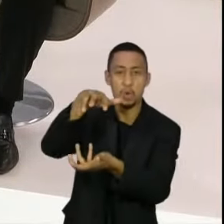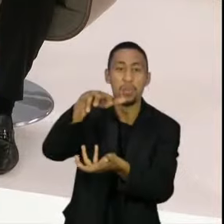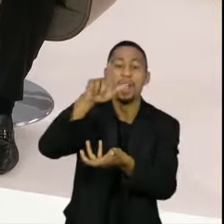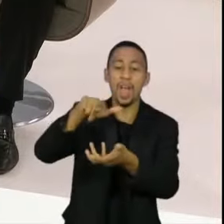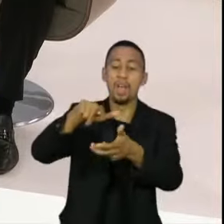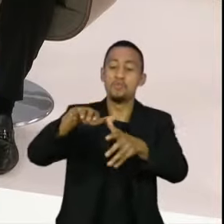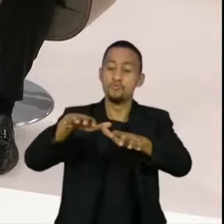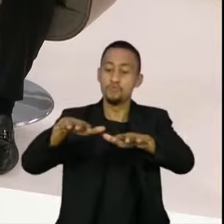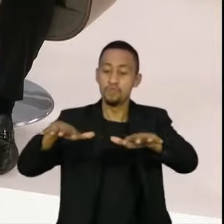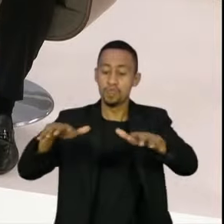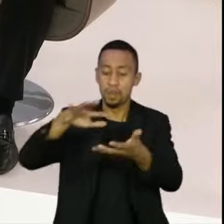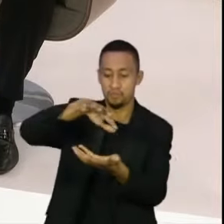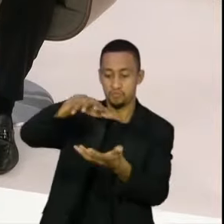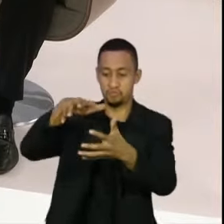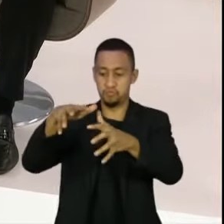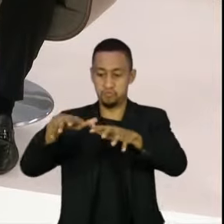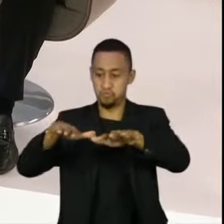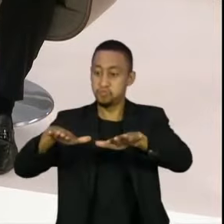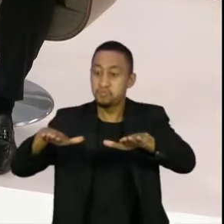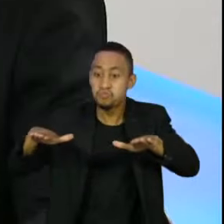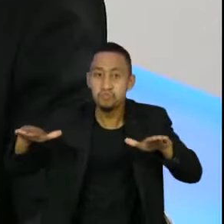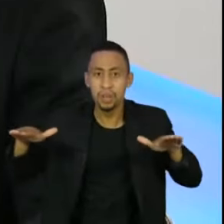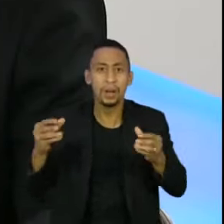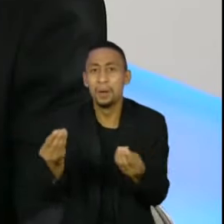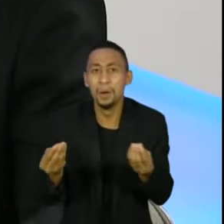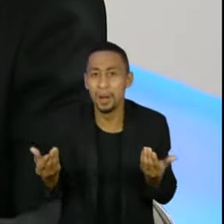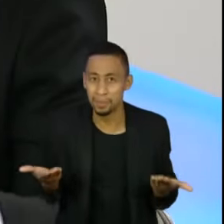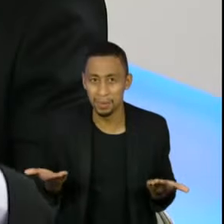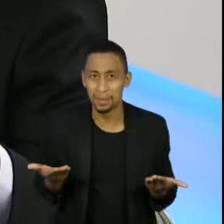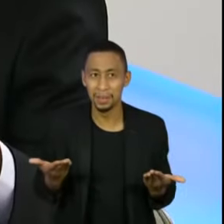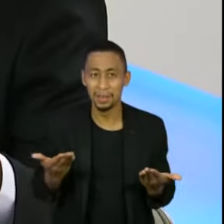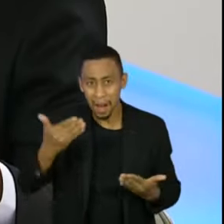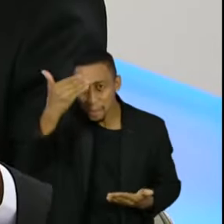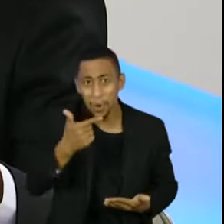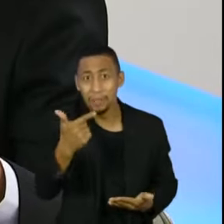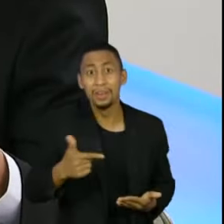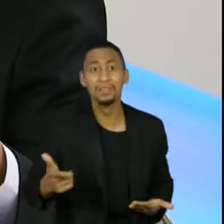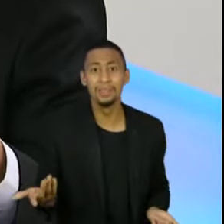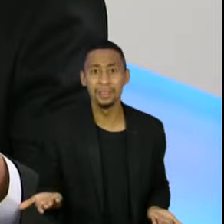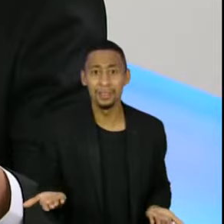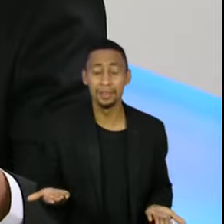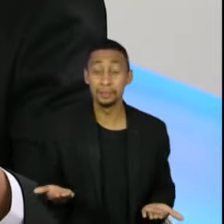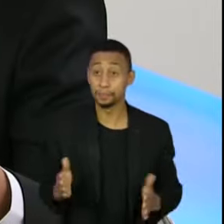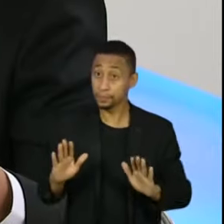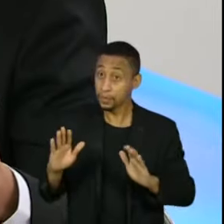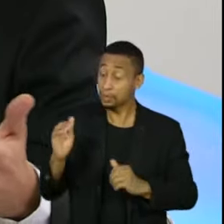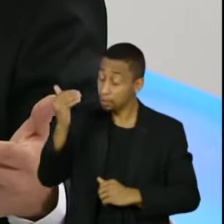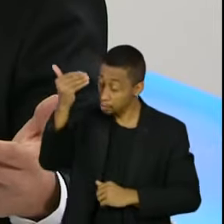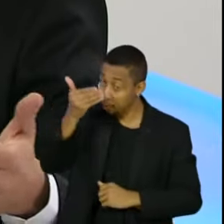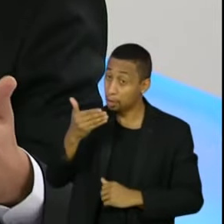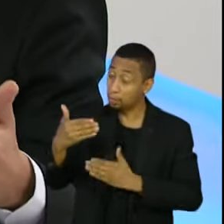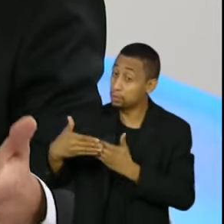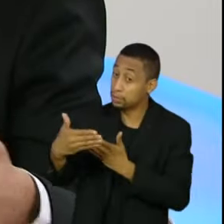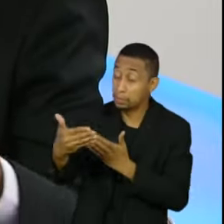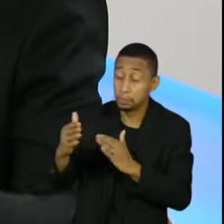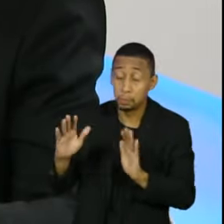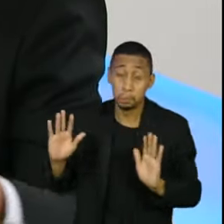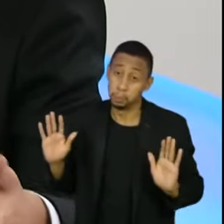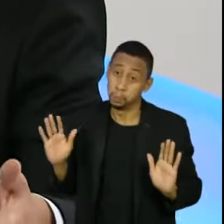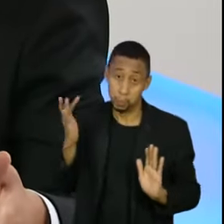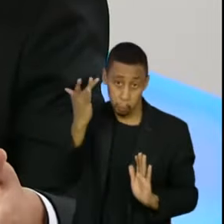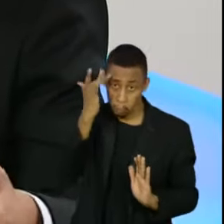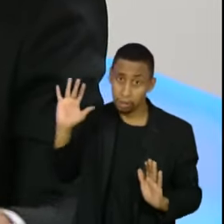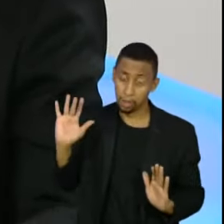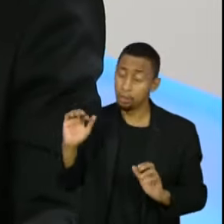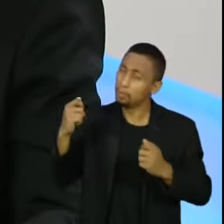dados, não? Eu não sei qual é a prova apresentada, mas vamos permitir que apresentem quais são os indícios relativamente a isso e eventualmente uma